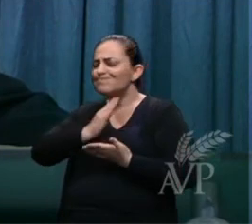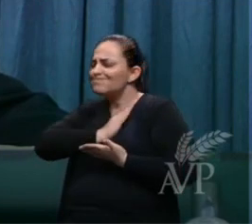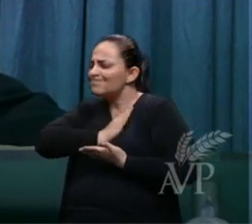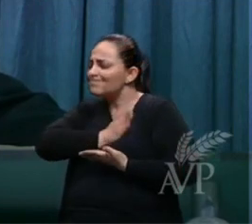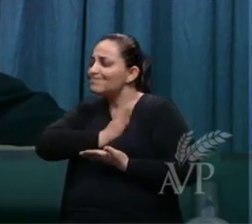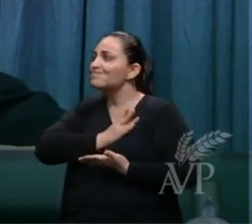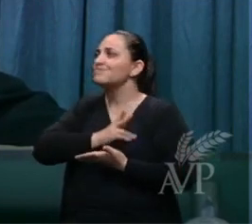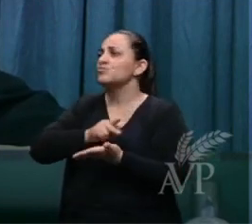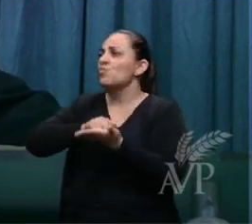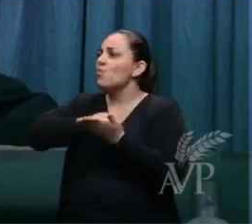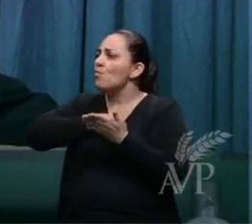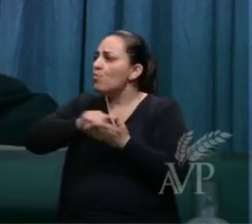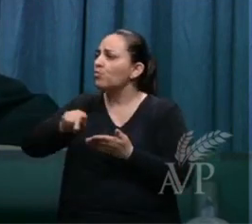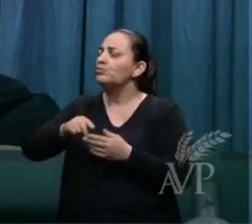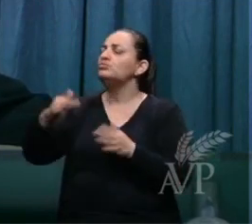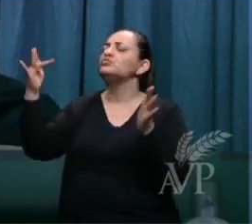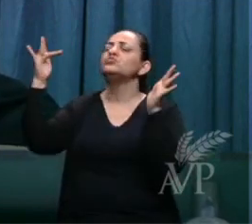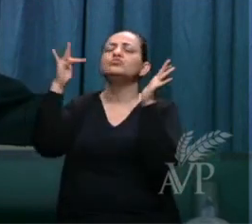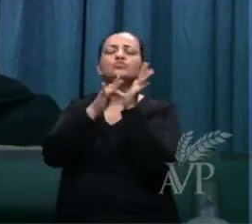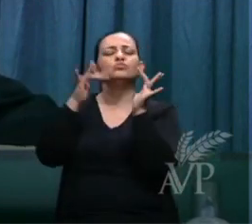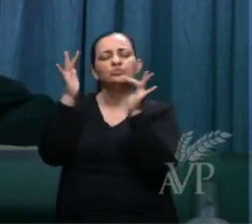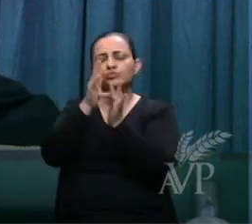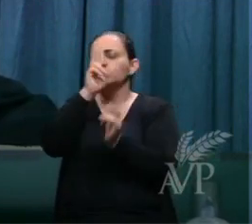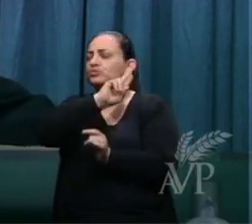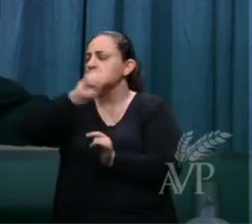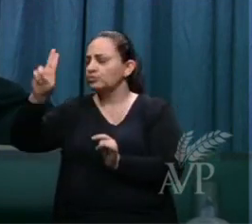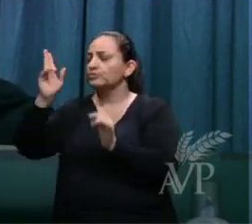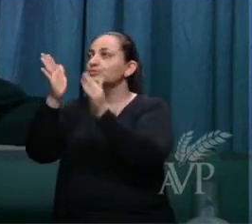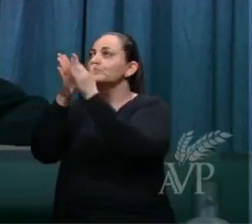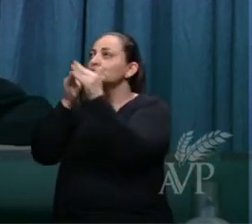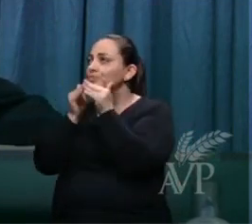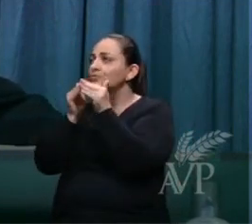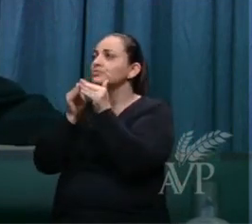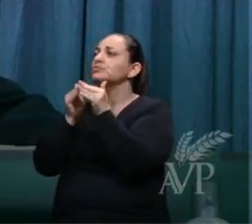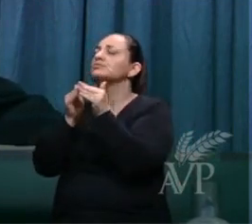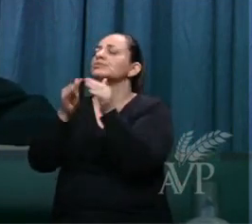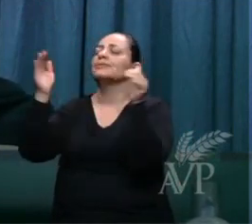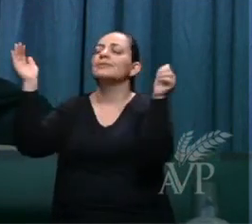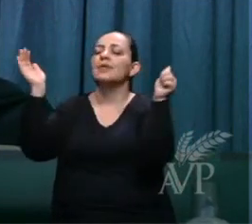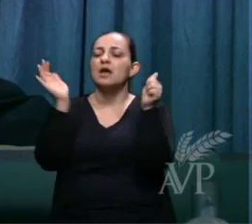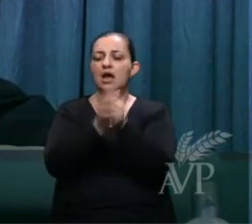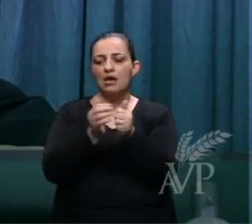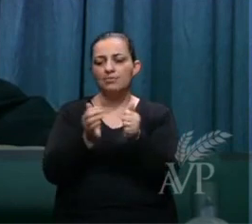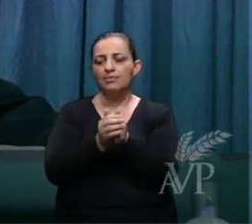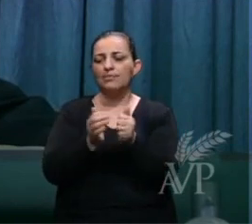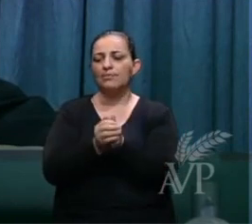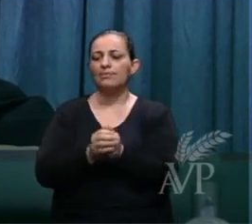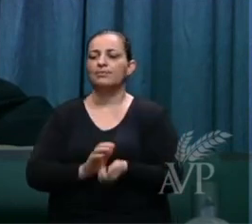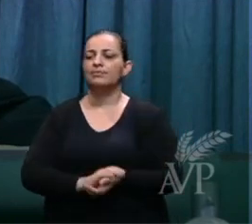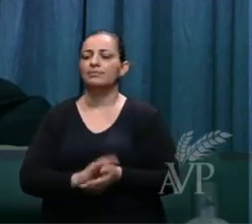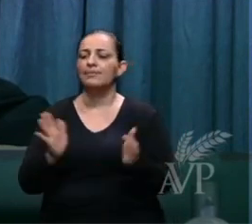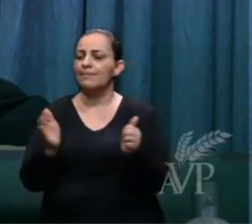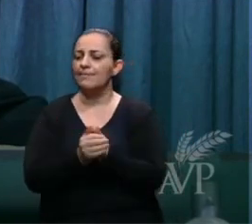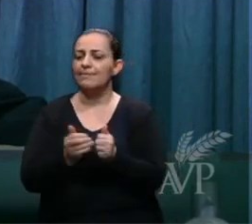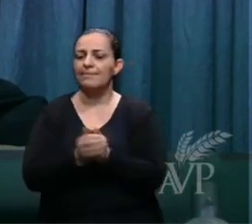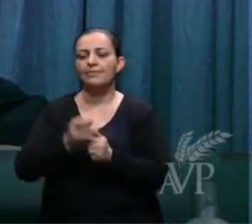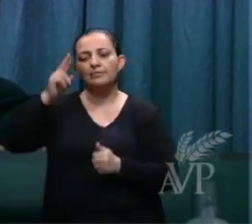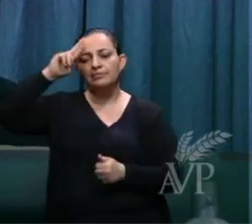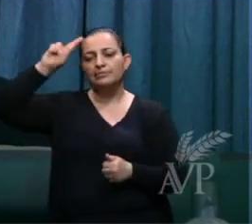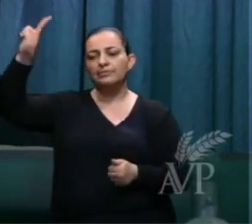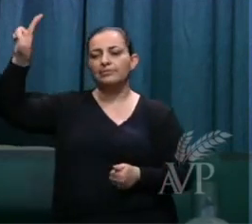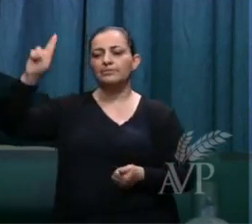em nome de Jesus rogamos amém Senhor amém